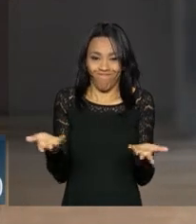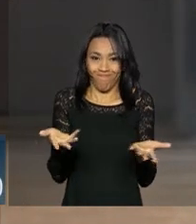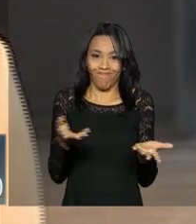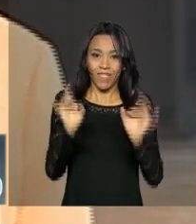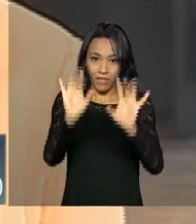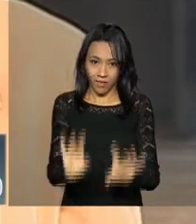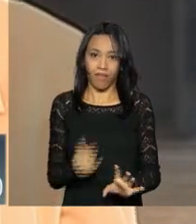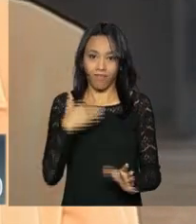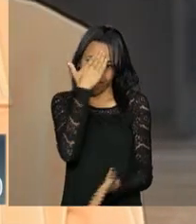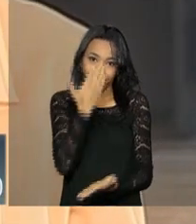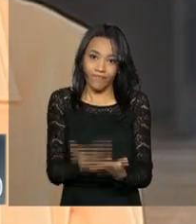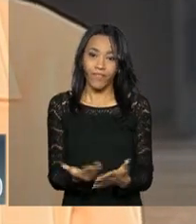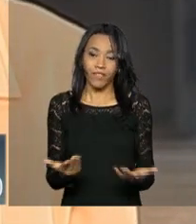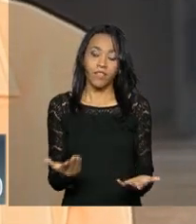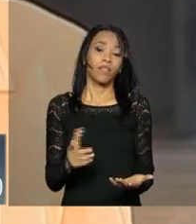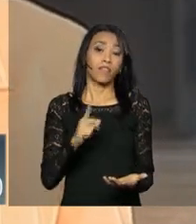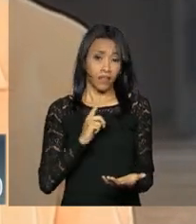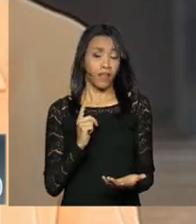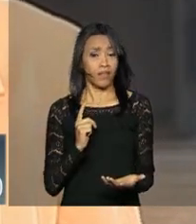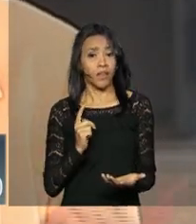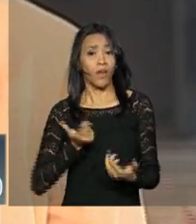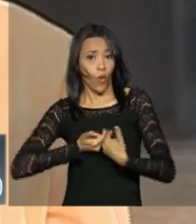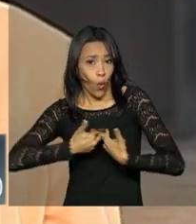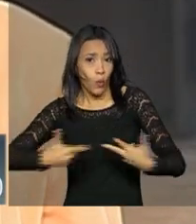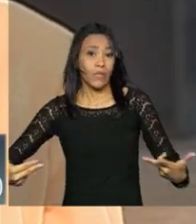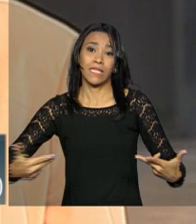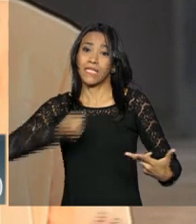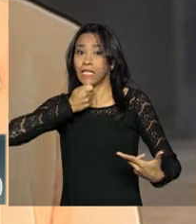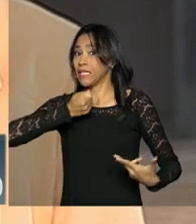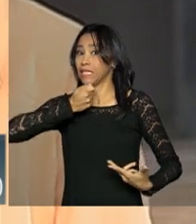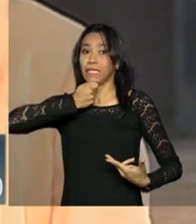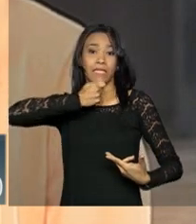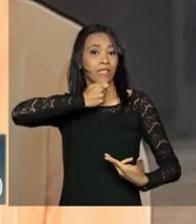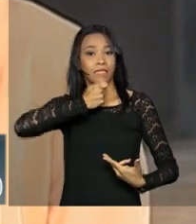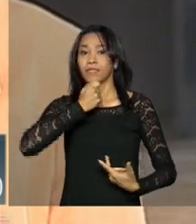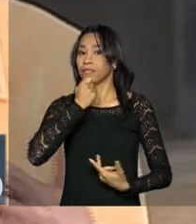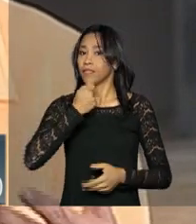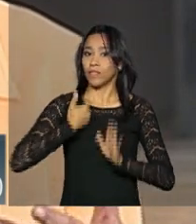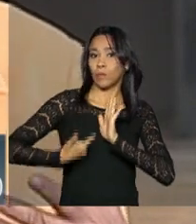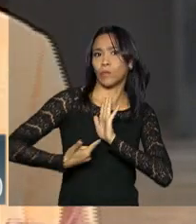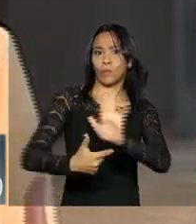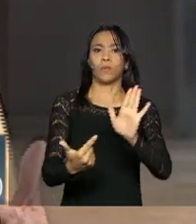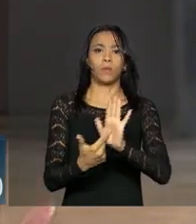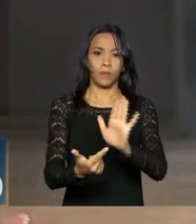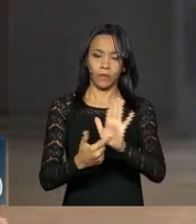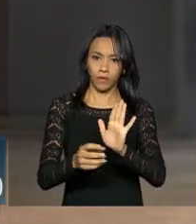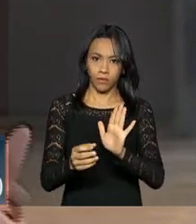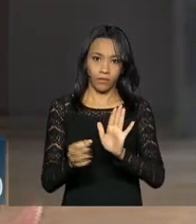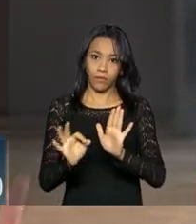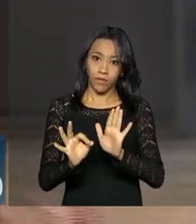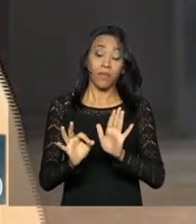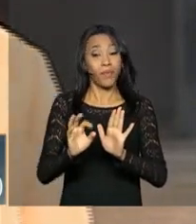tem coisas ainda que não podem ser mostradas de forma intensiva, na medida em que